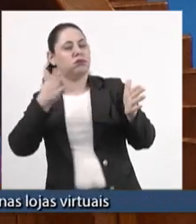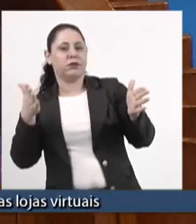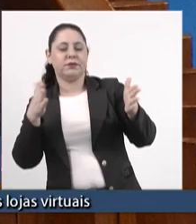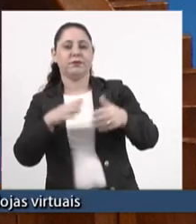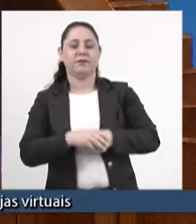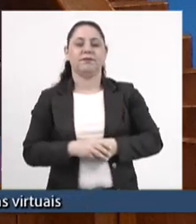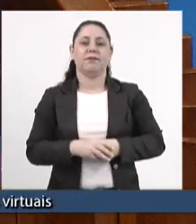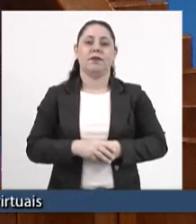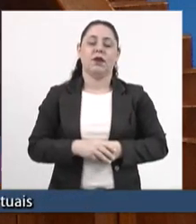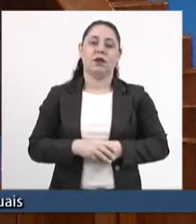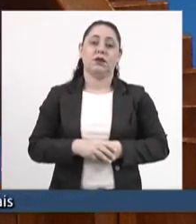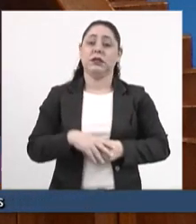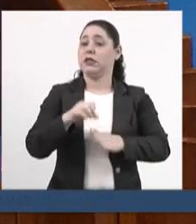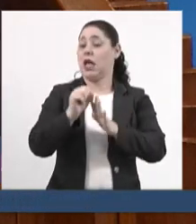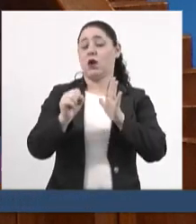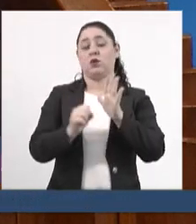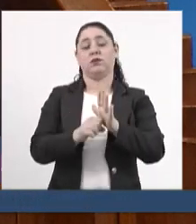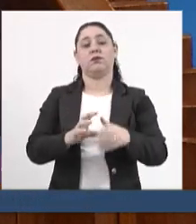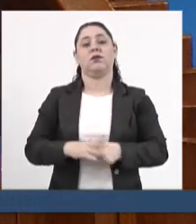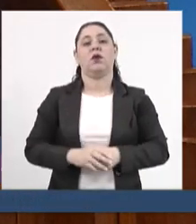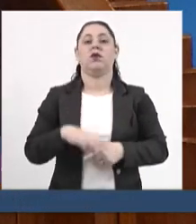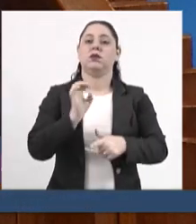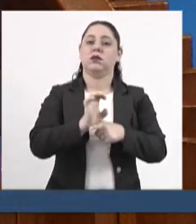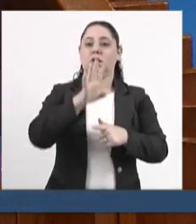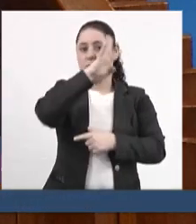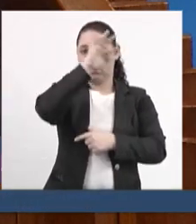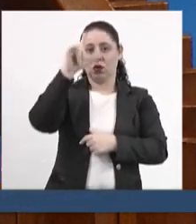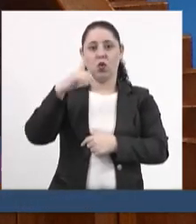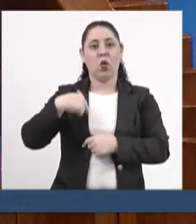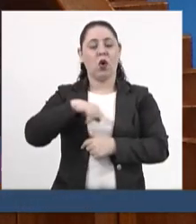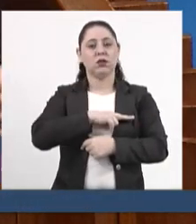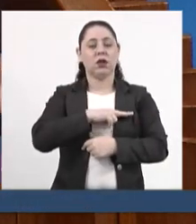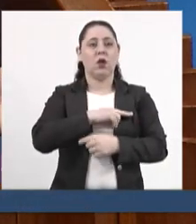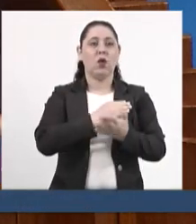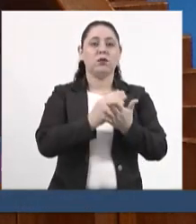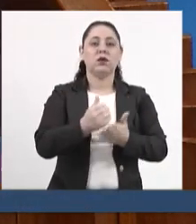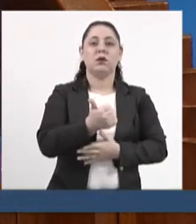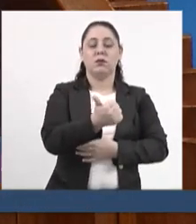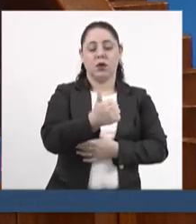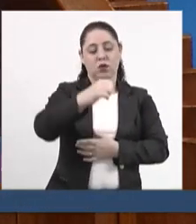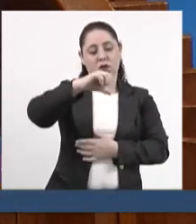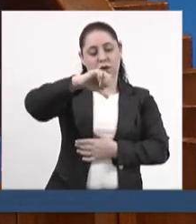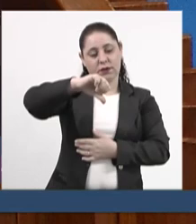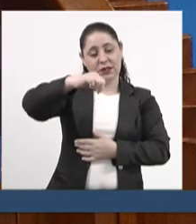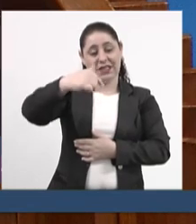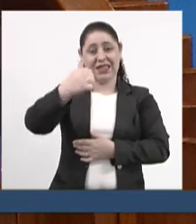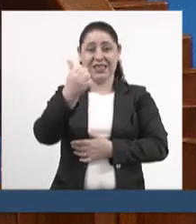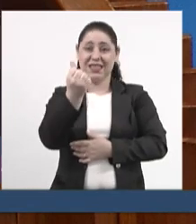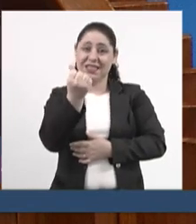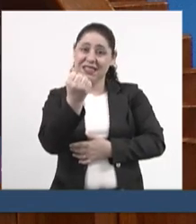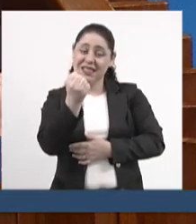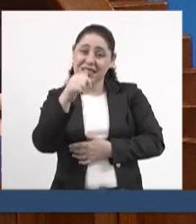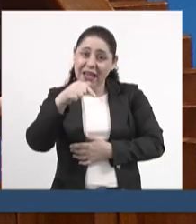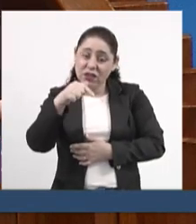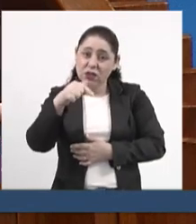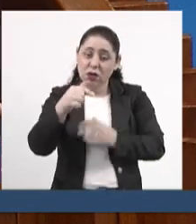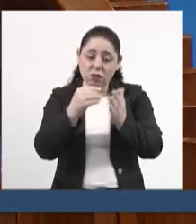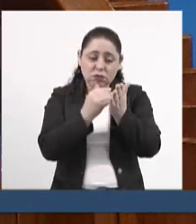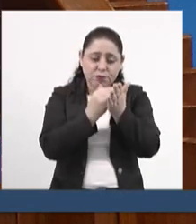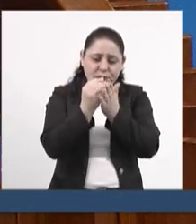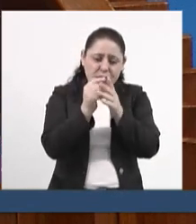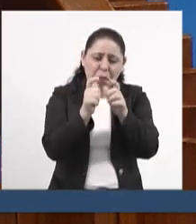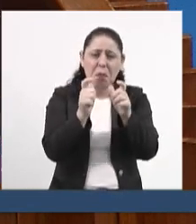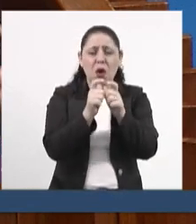anos, séculos. O Estado do Mato Grosso do Sul nasceu em 1977. Nós somos um Estado nascente,